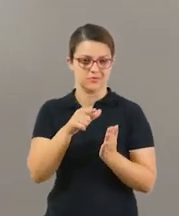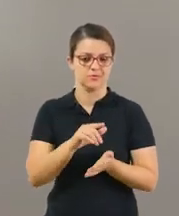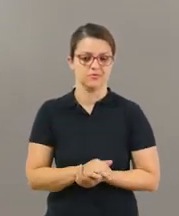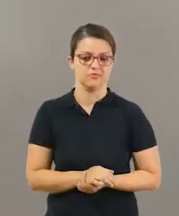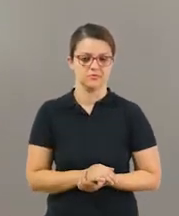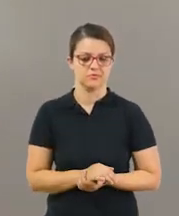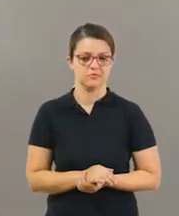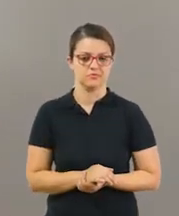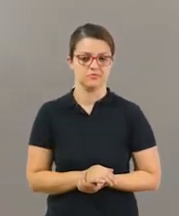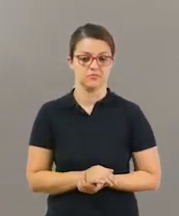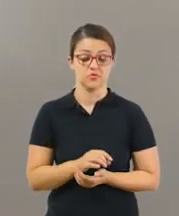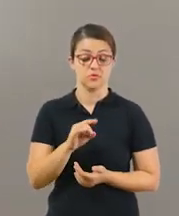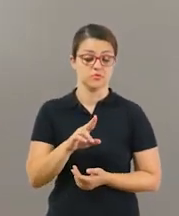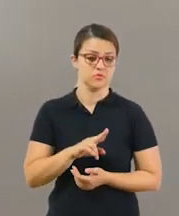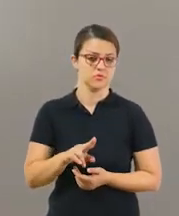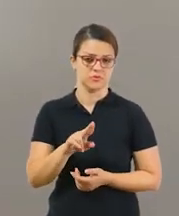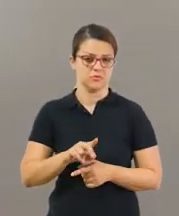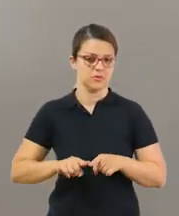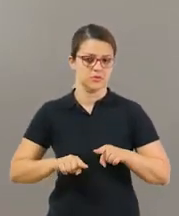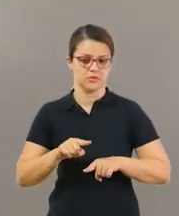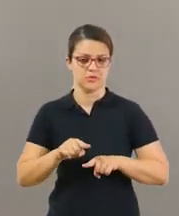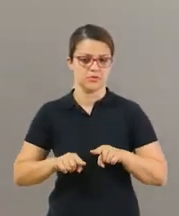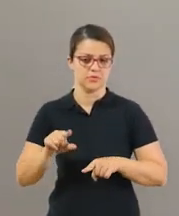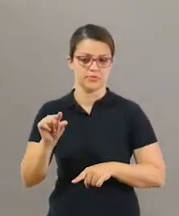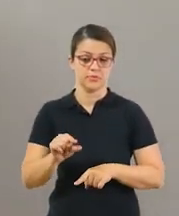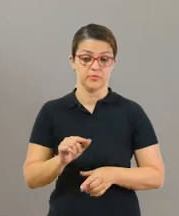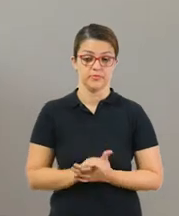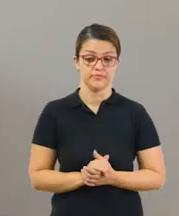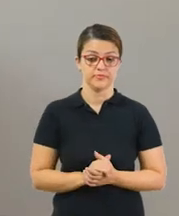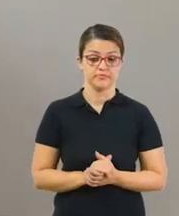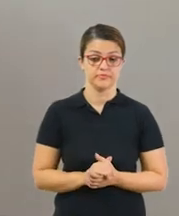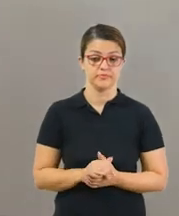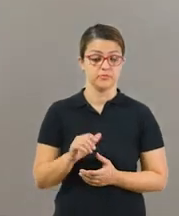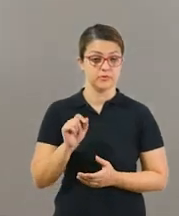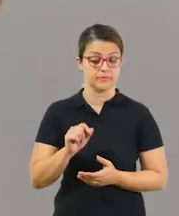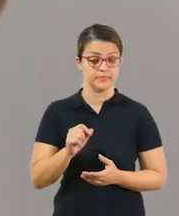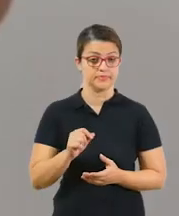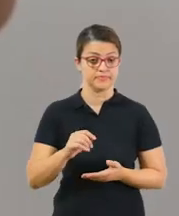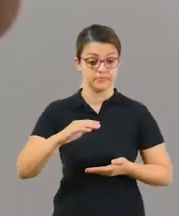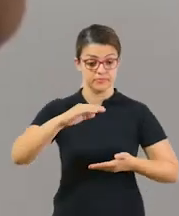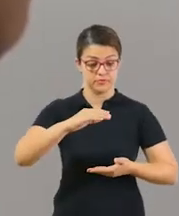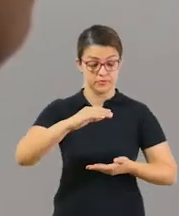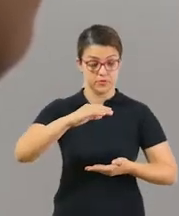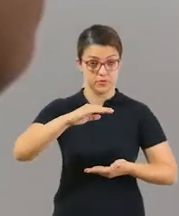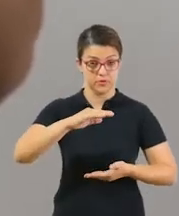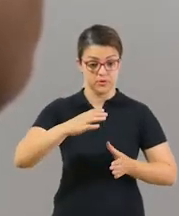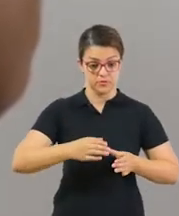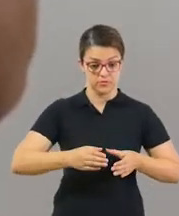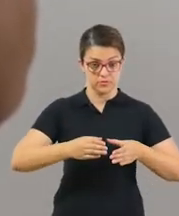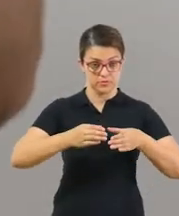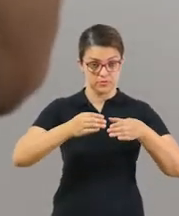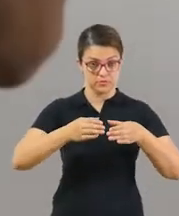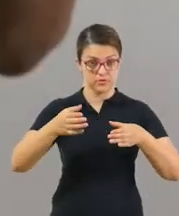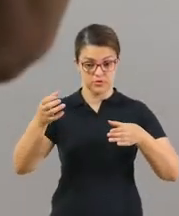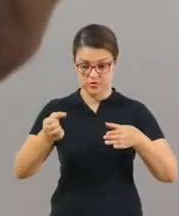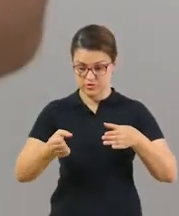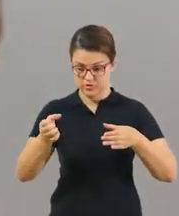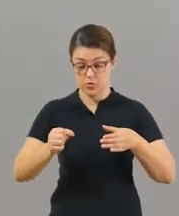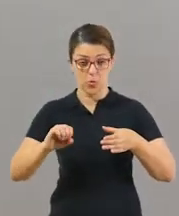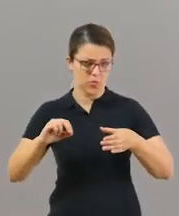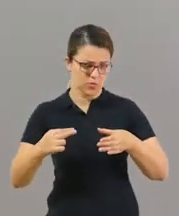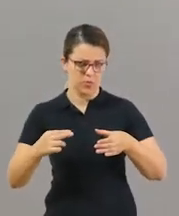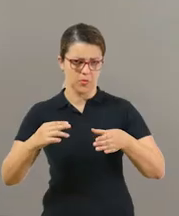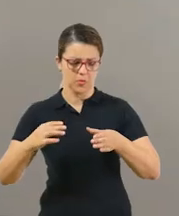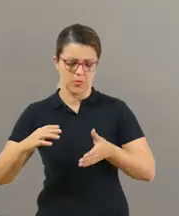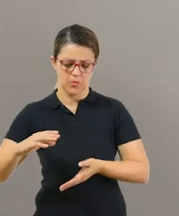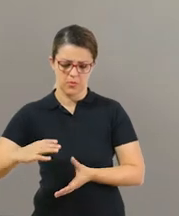Para essa atividade nós vamos precisar de poucos materiais, tá? Eu peguei aqui uma caixa de leite que você pode estar usando ou uma garrafa